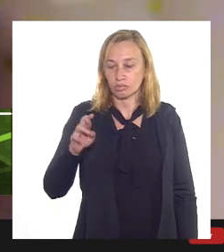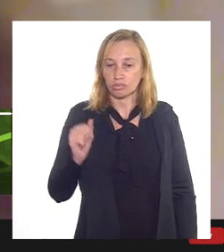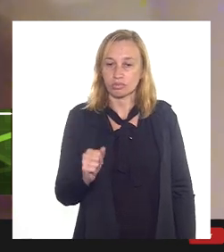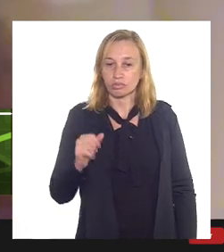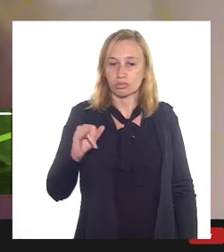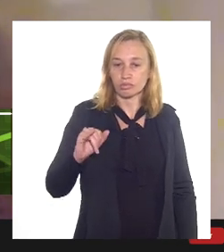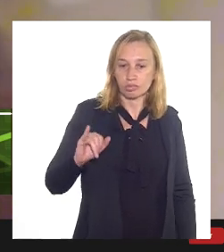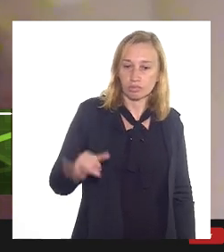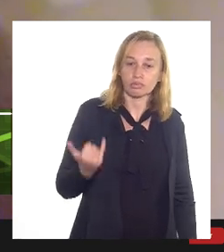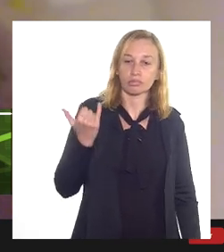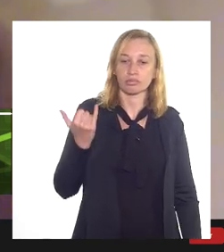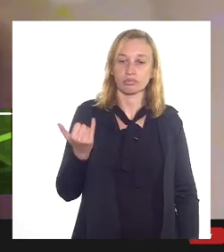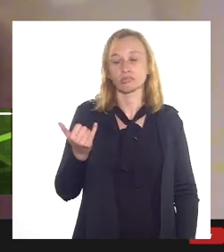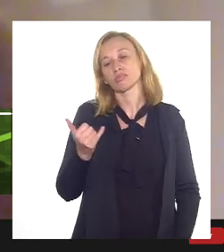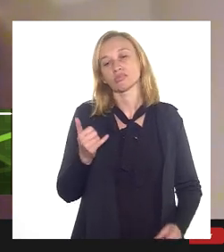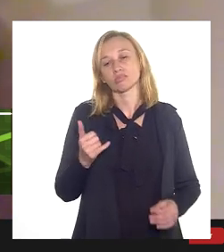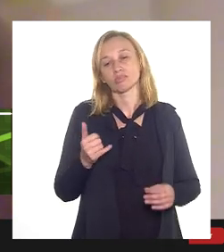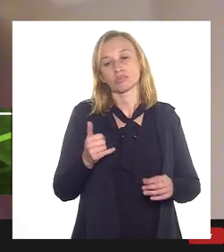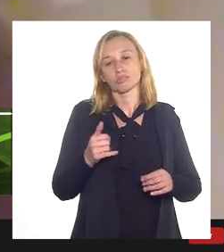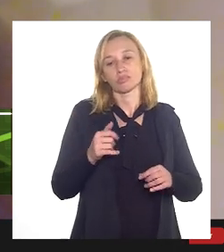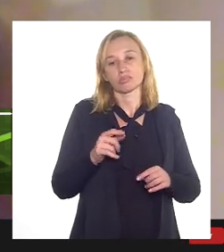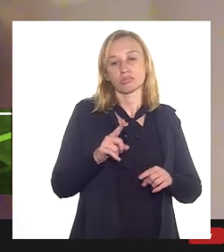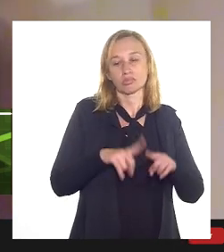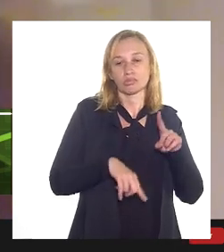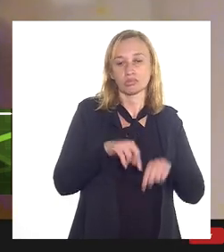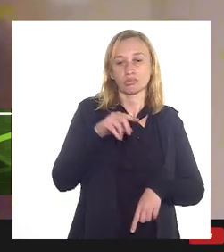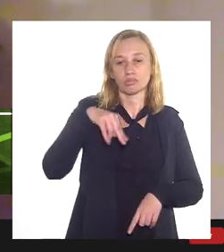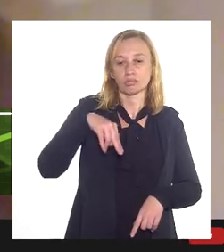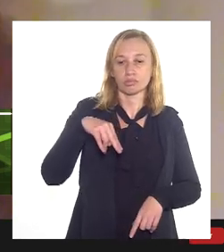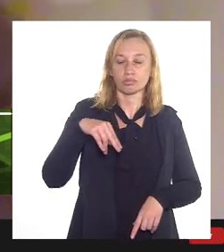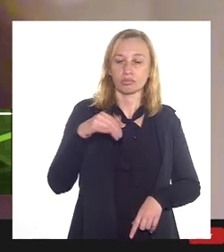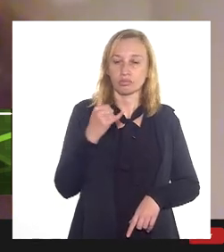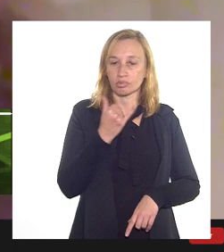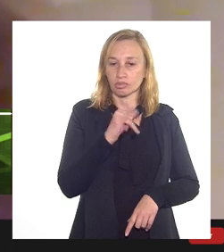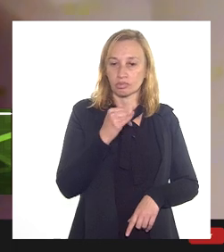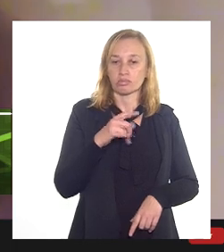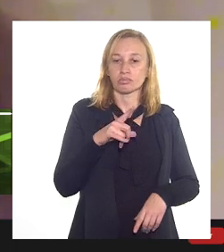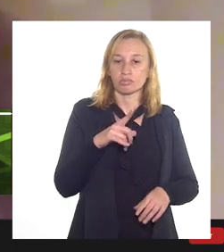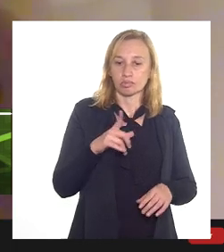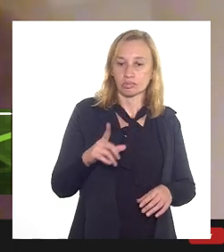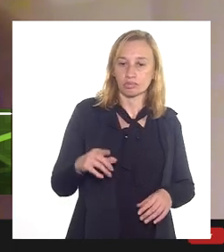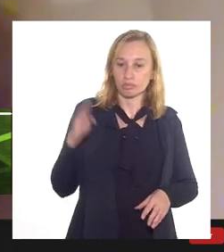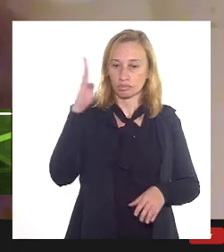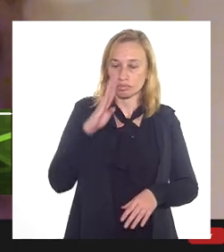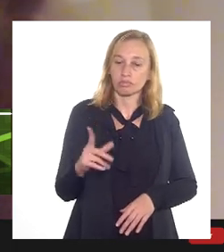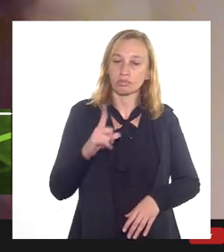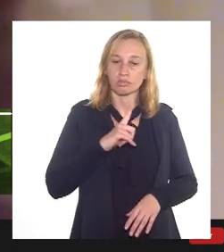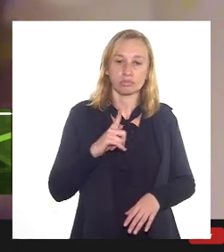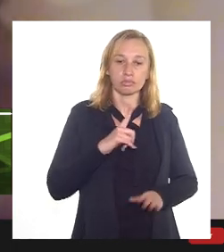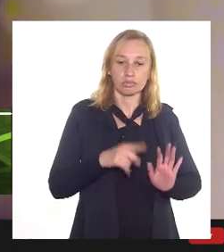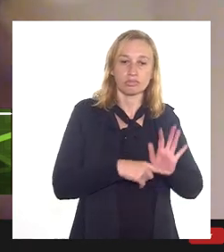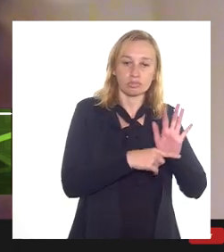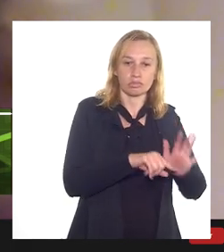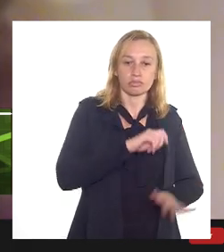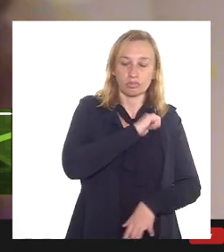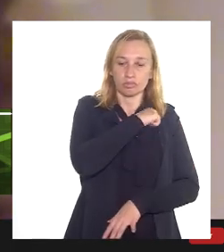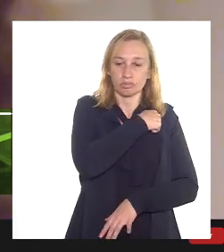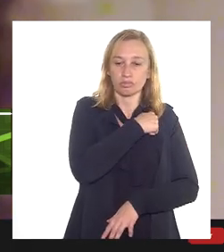potencial energético que o Brasil tem e contribuir também com as receitas do estado do Rio de Janeiro.